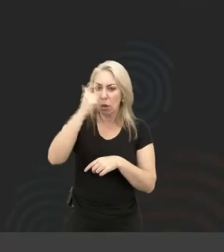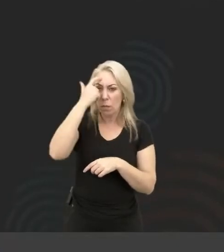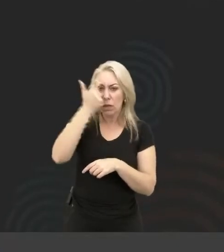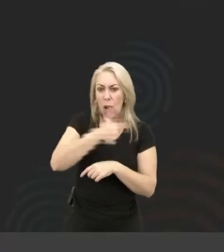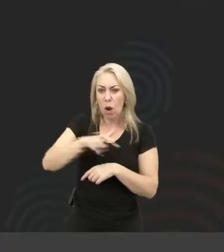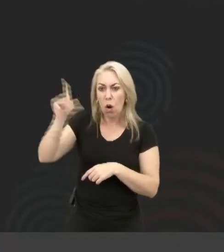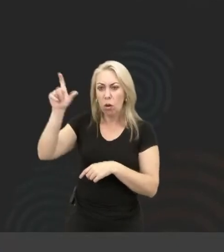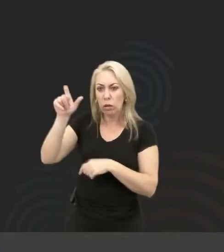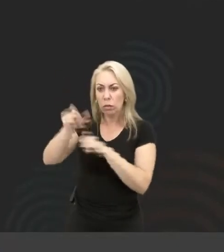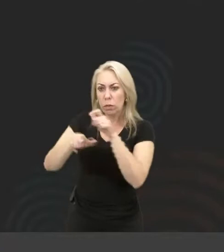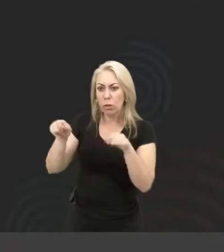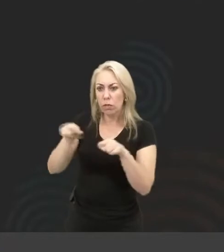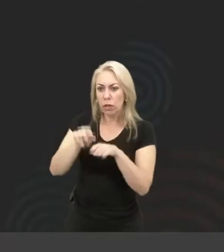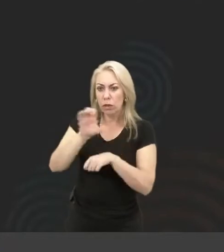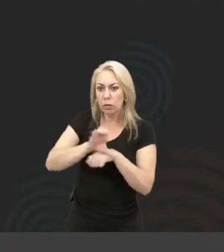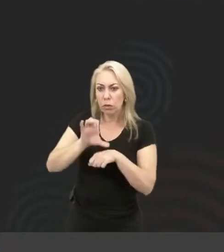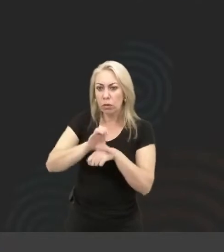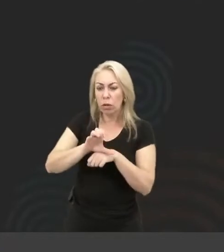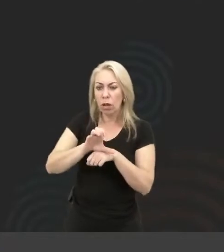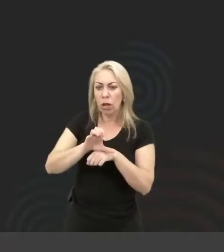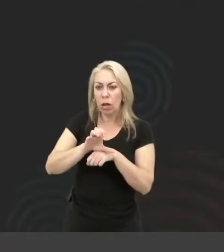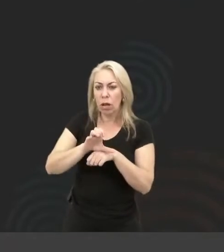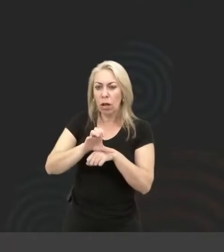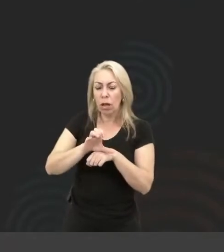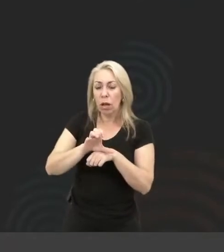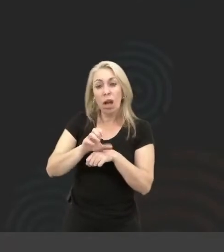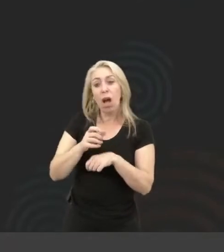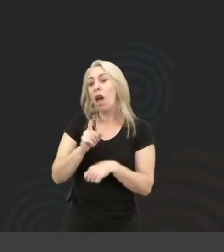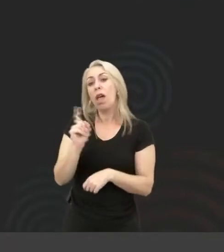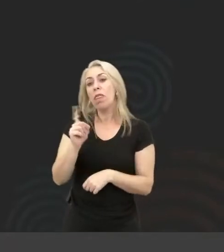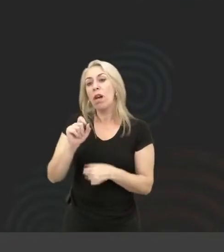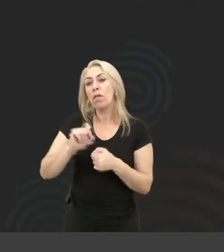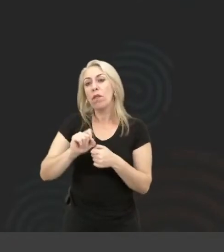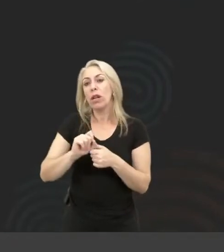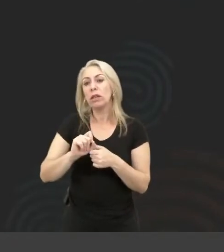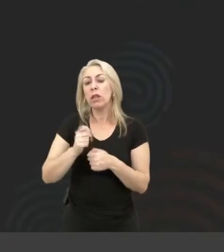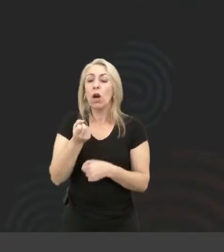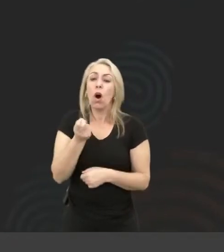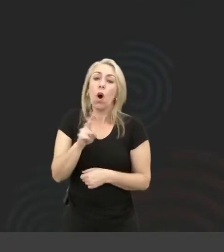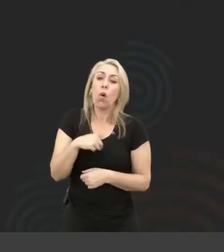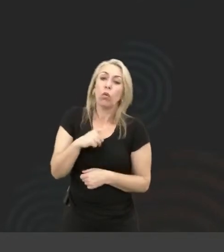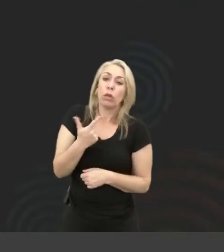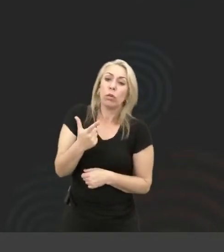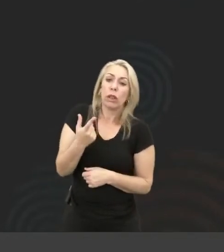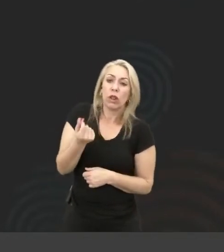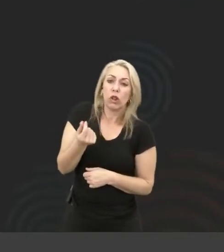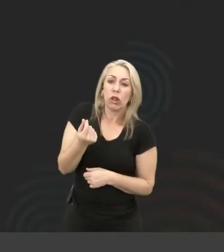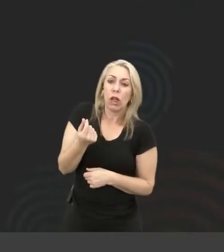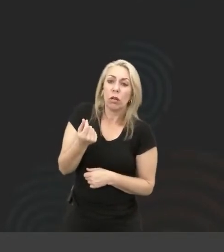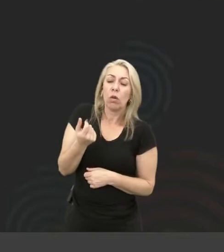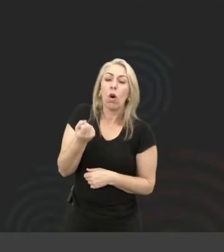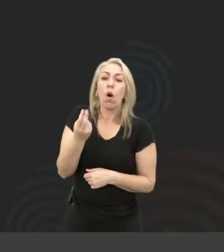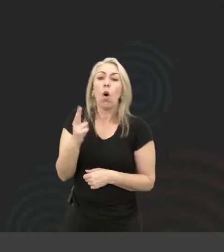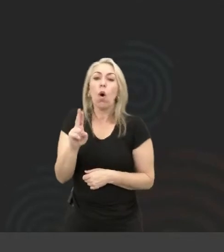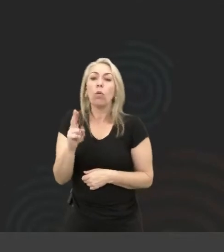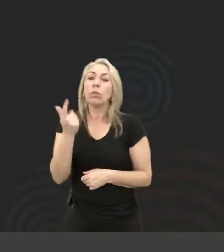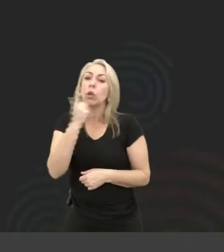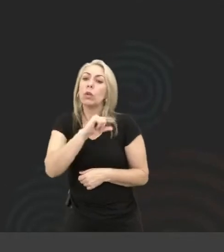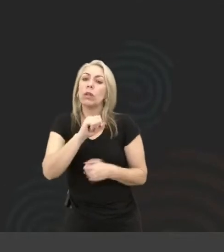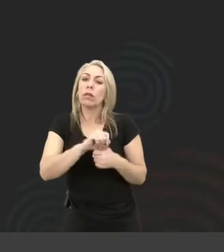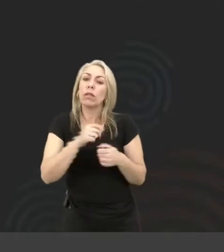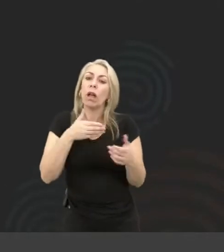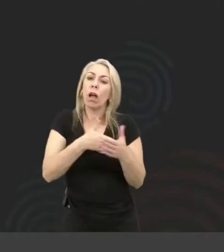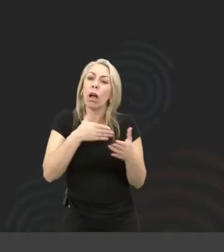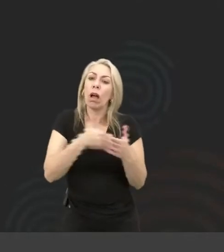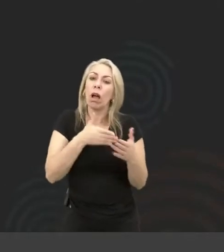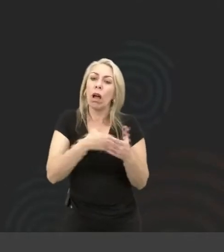fazem curso? Em geral, não fazem, porque ou não tem dinheiro ou não consegue fazer. E daí, como é que a gente traz diversidade pro mercado